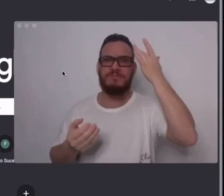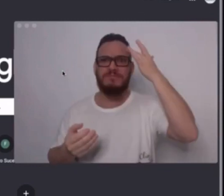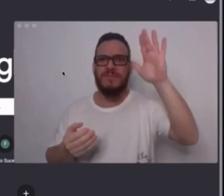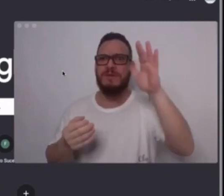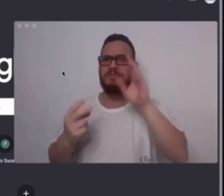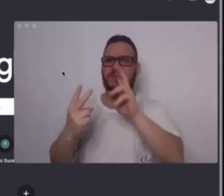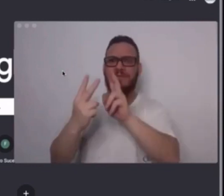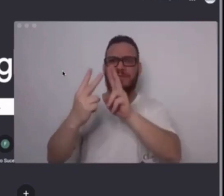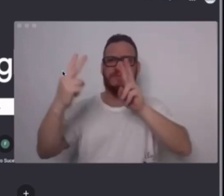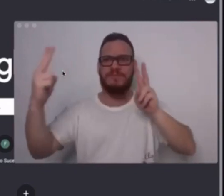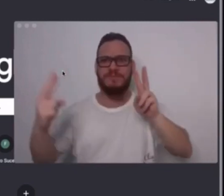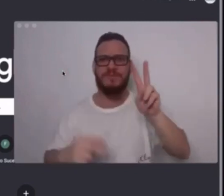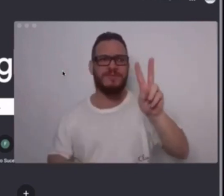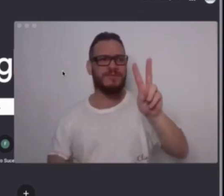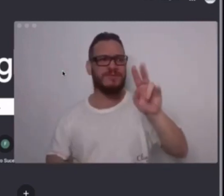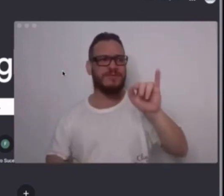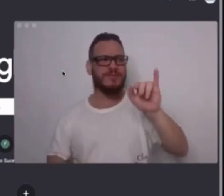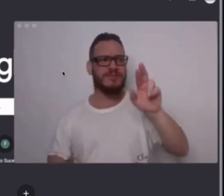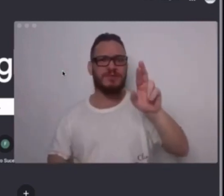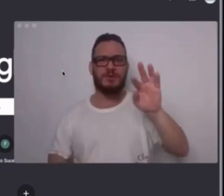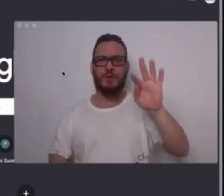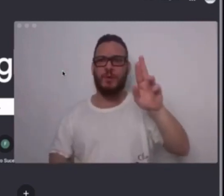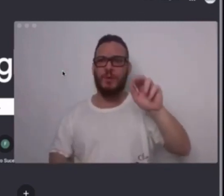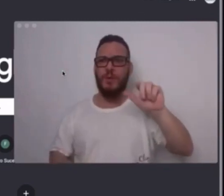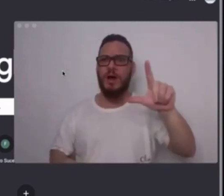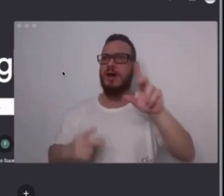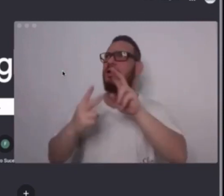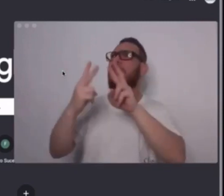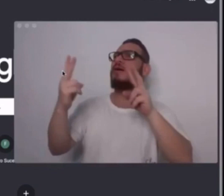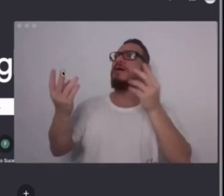gente vai ofertar o Congressim num formato online, virtual.